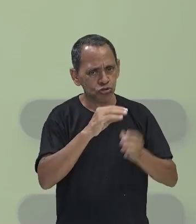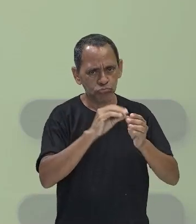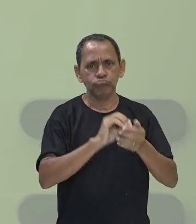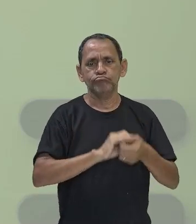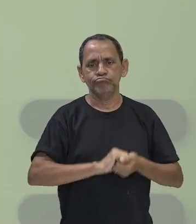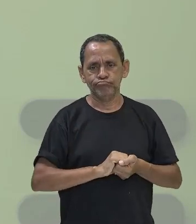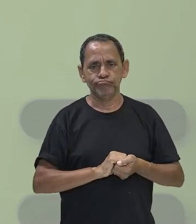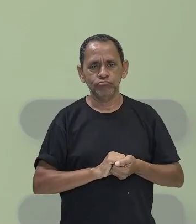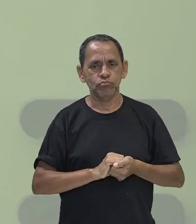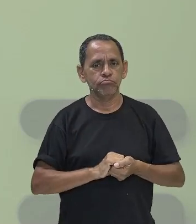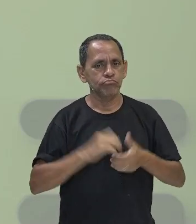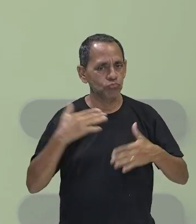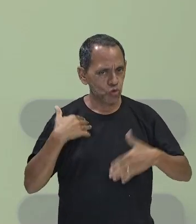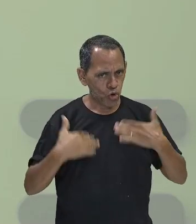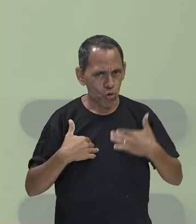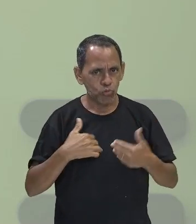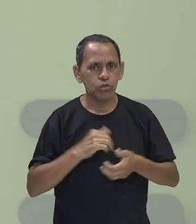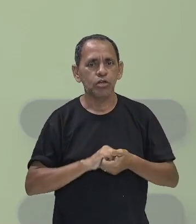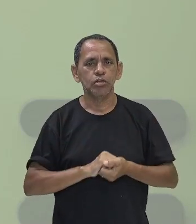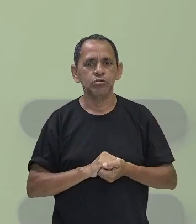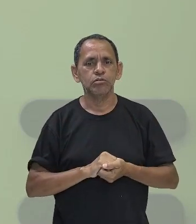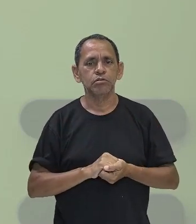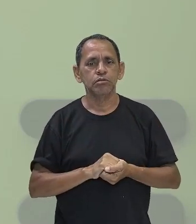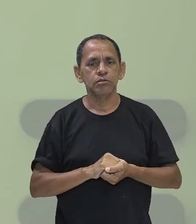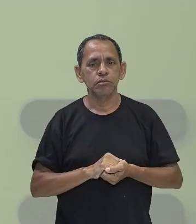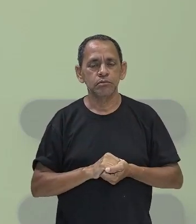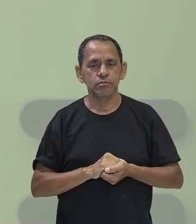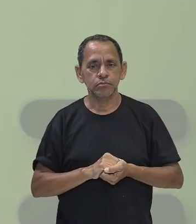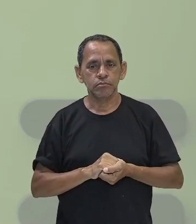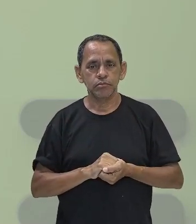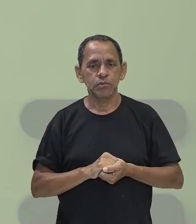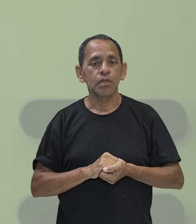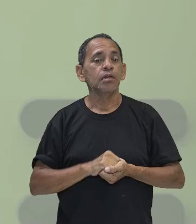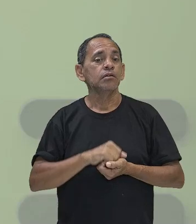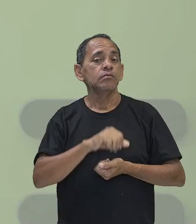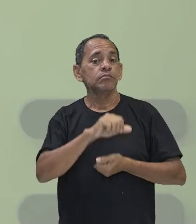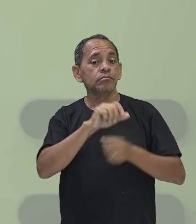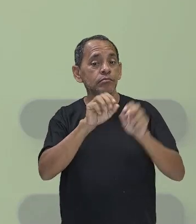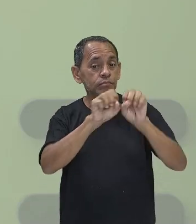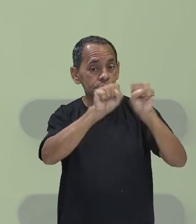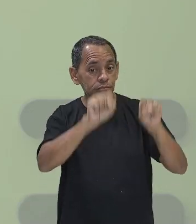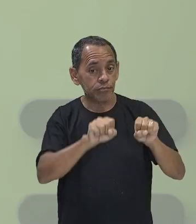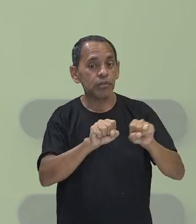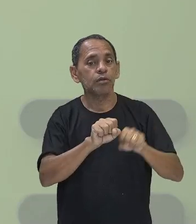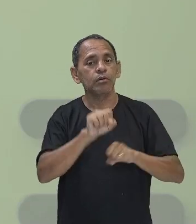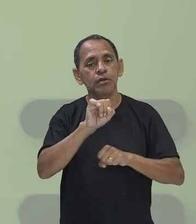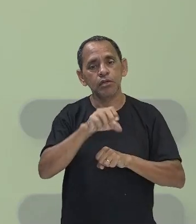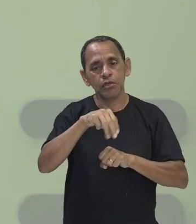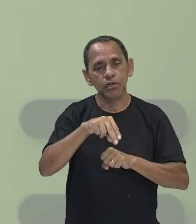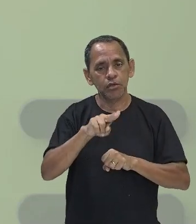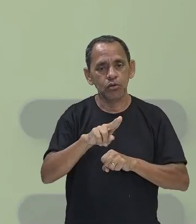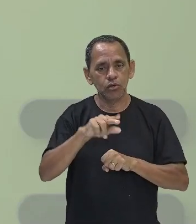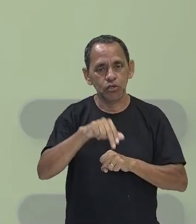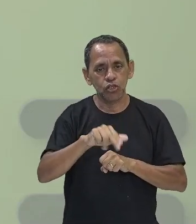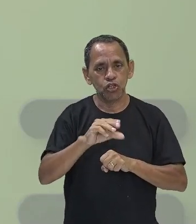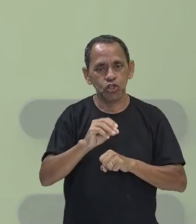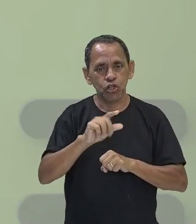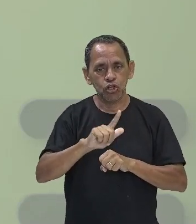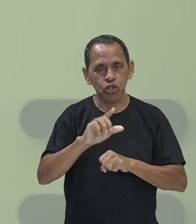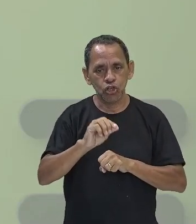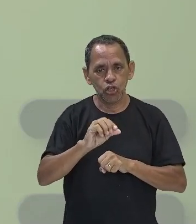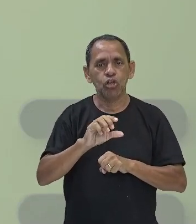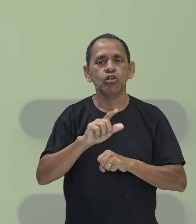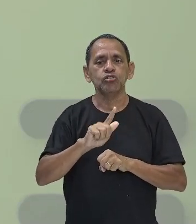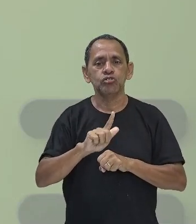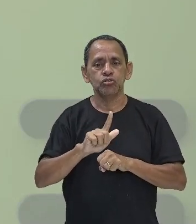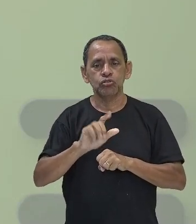entender como ele funciona e como fortalecer as suas defesas, podemos prevenir doenças e